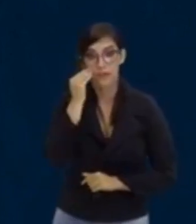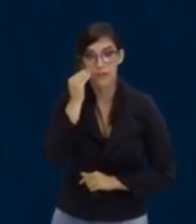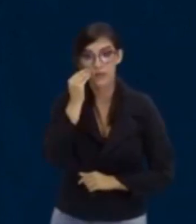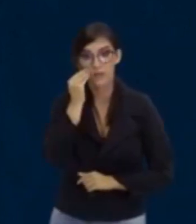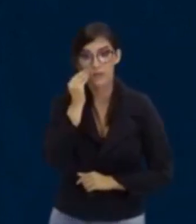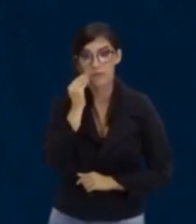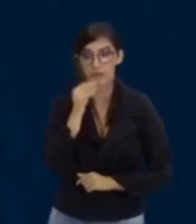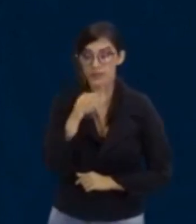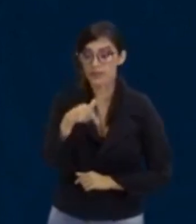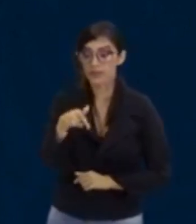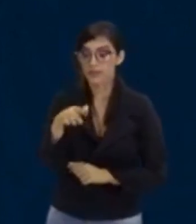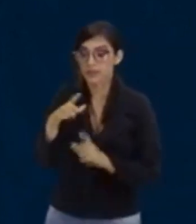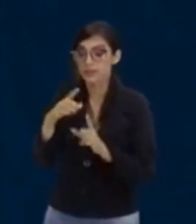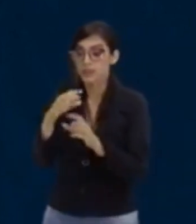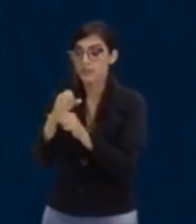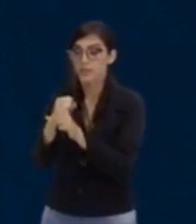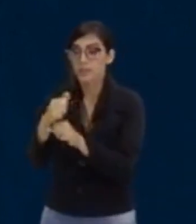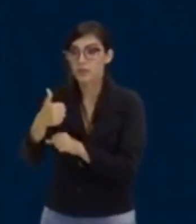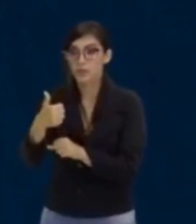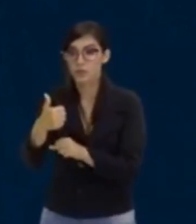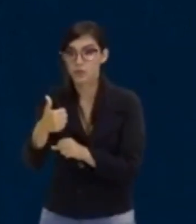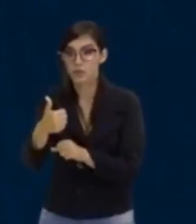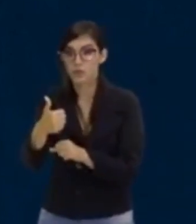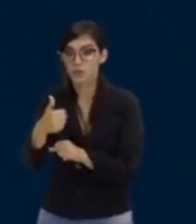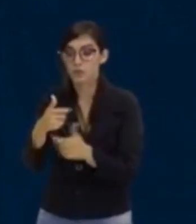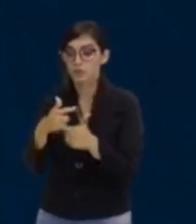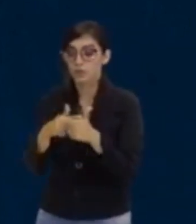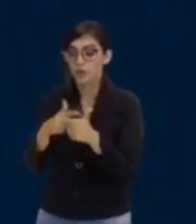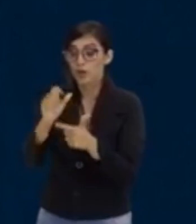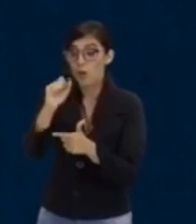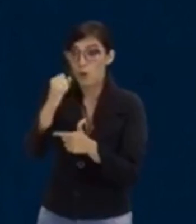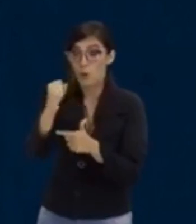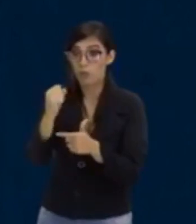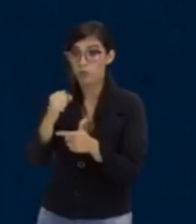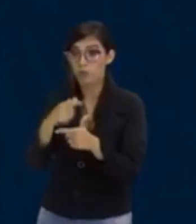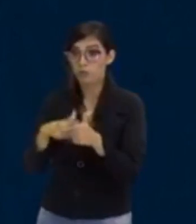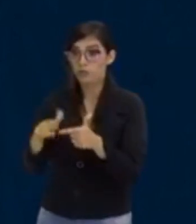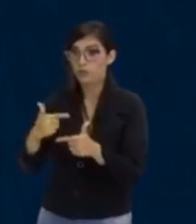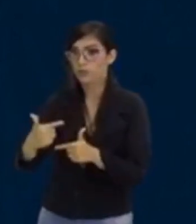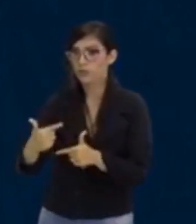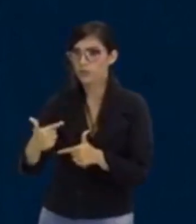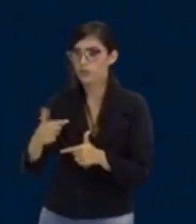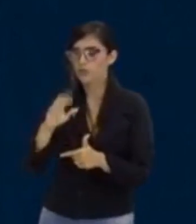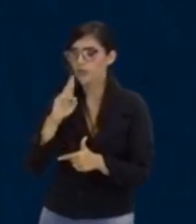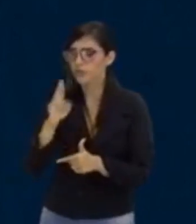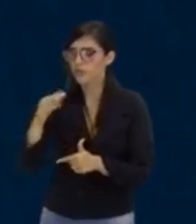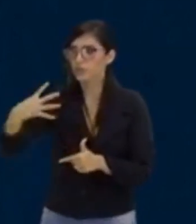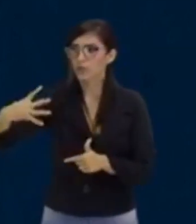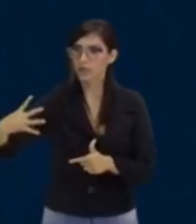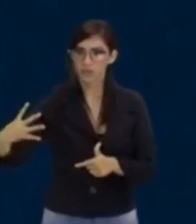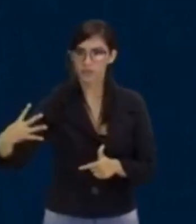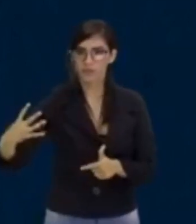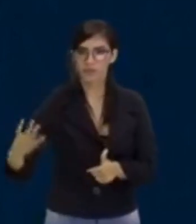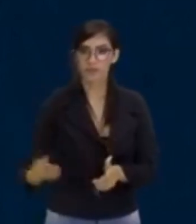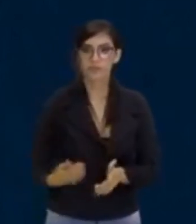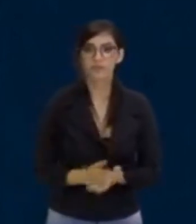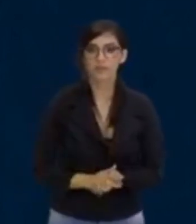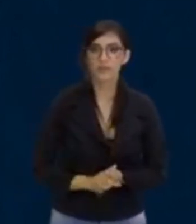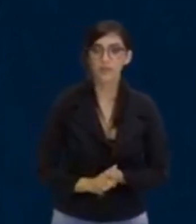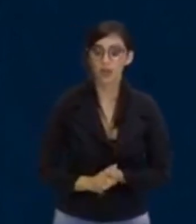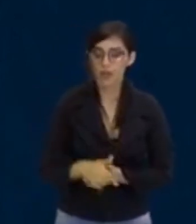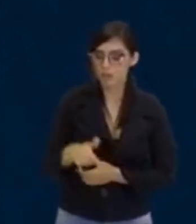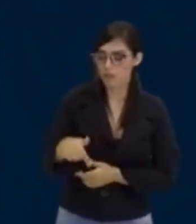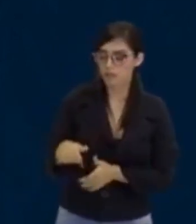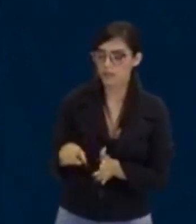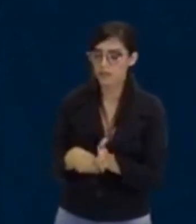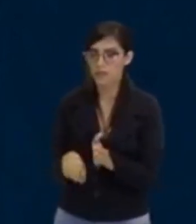7 mais 1, 8. Dividido por 2, 4. Então, bora colocar o 4 aqui. E na próxima, 7